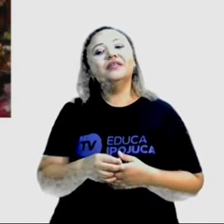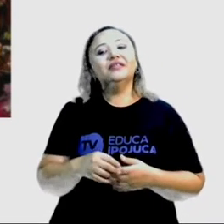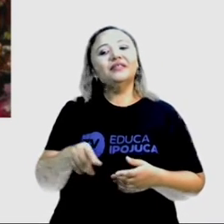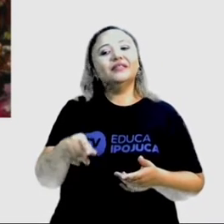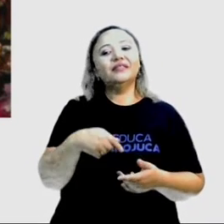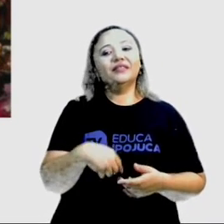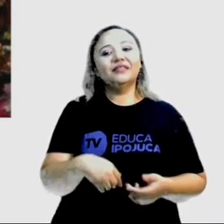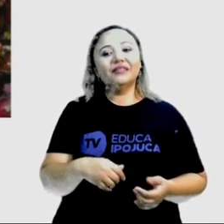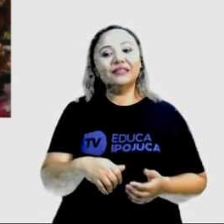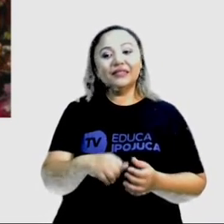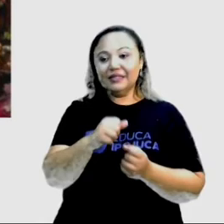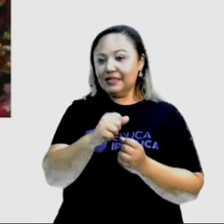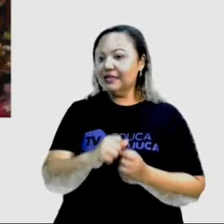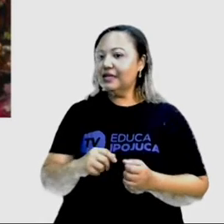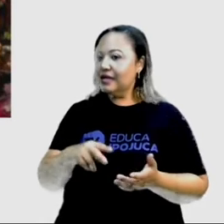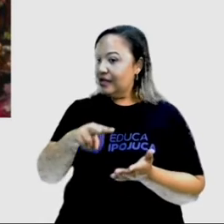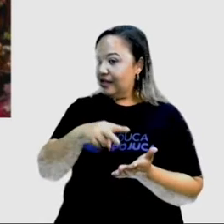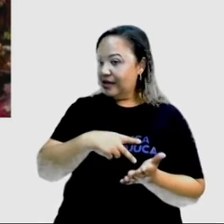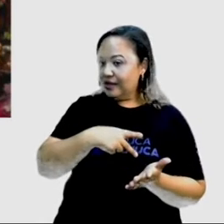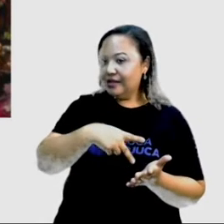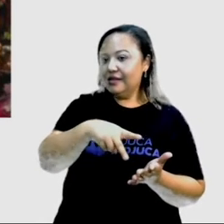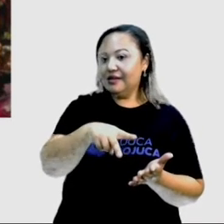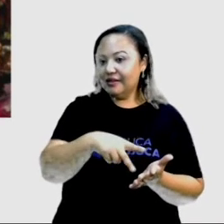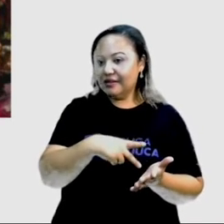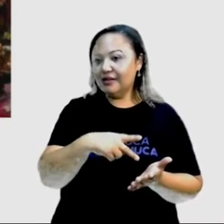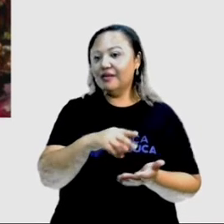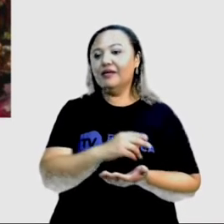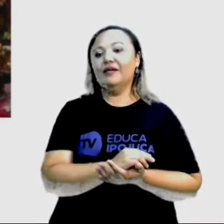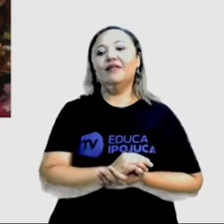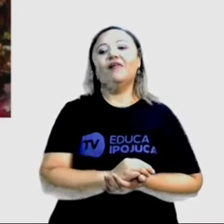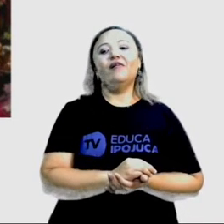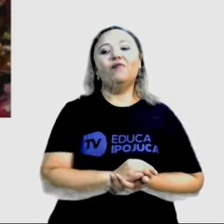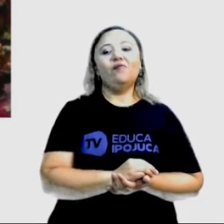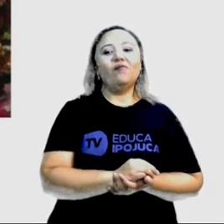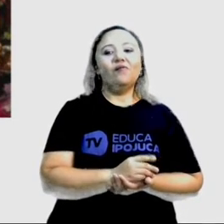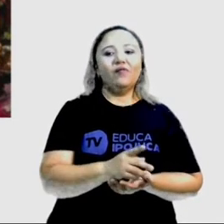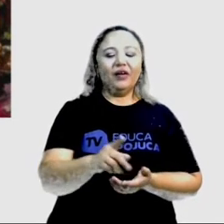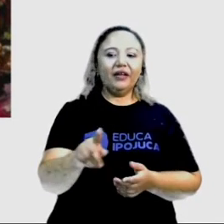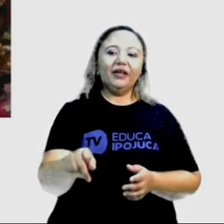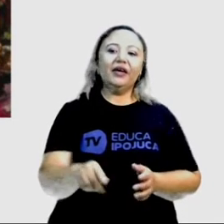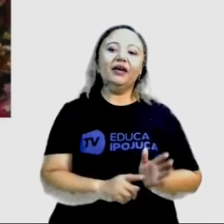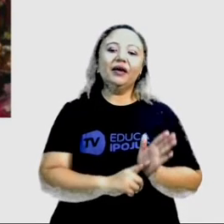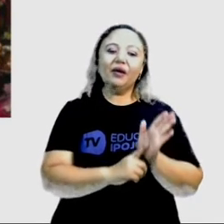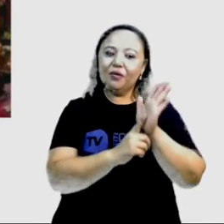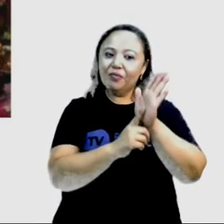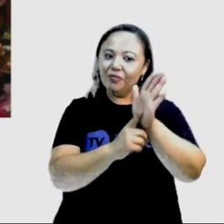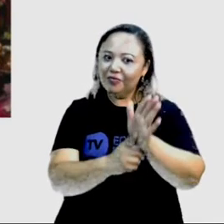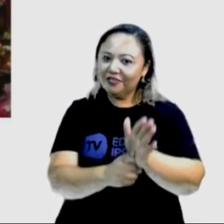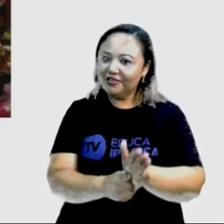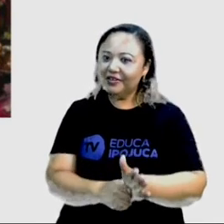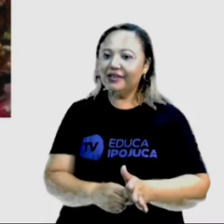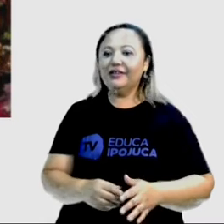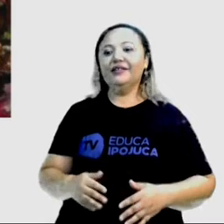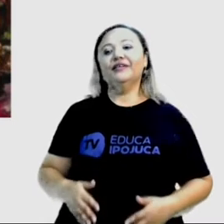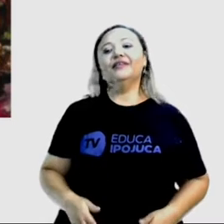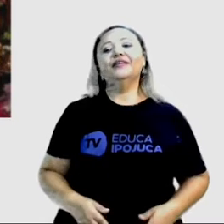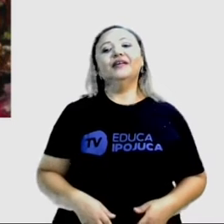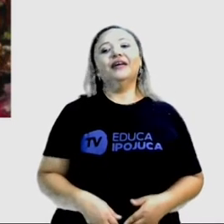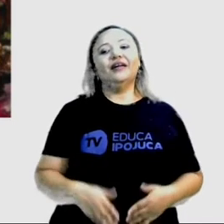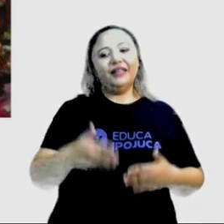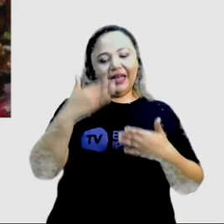e também é uma forma de expressar e de